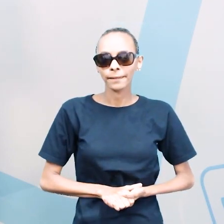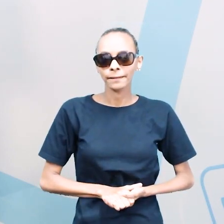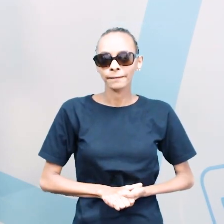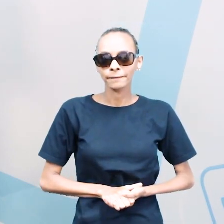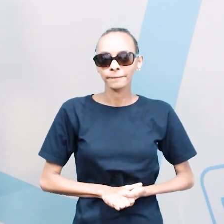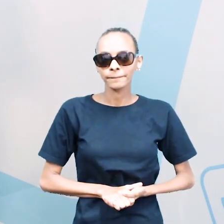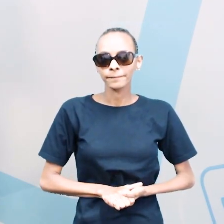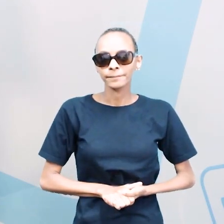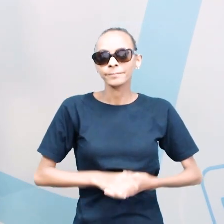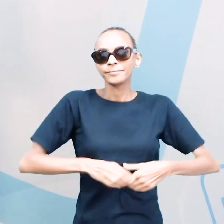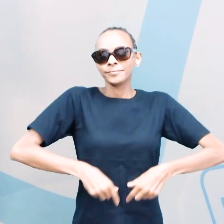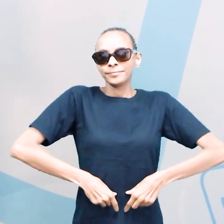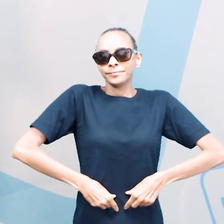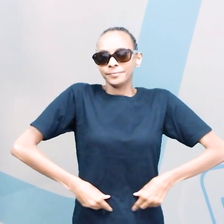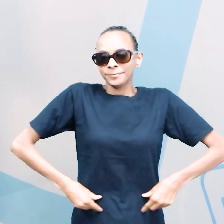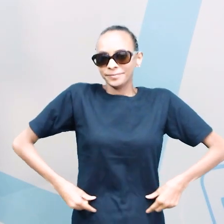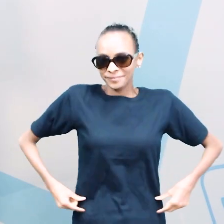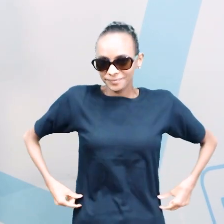Belt.